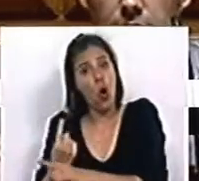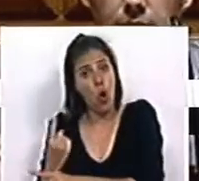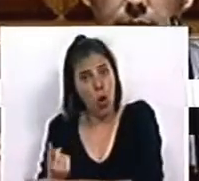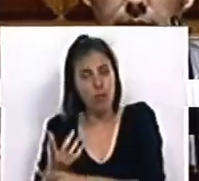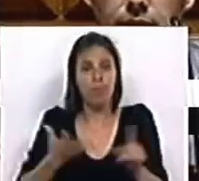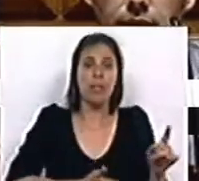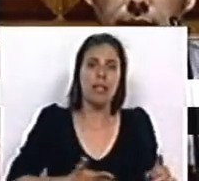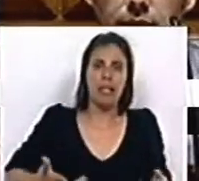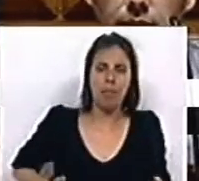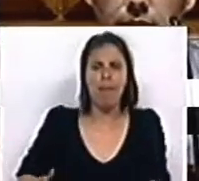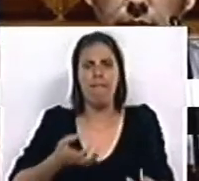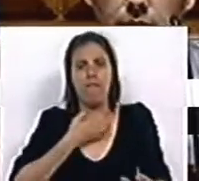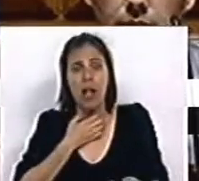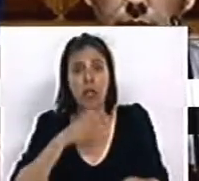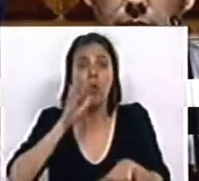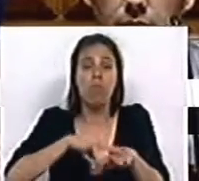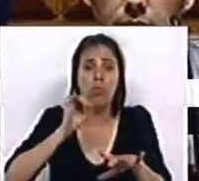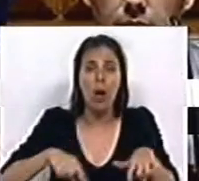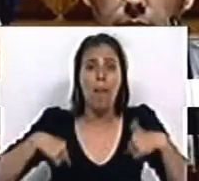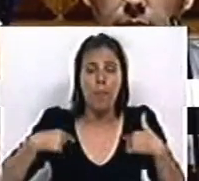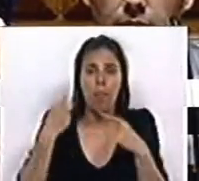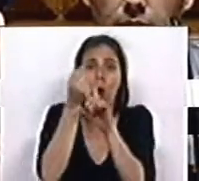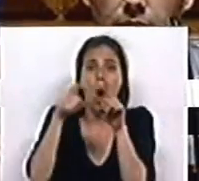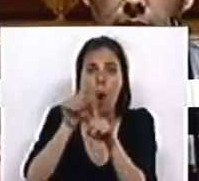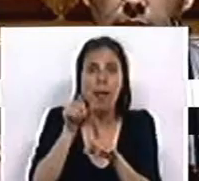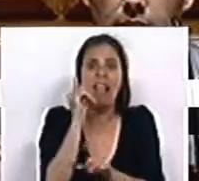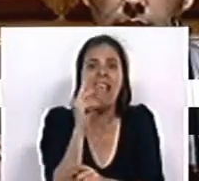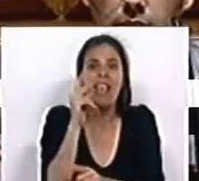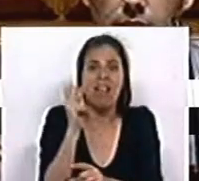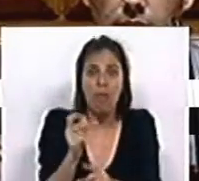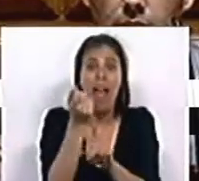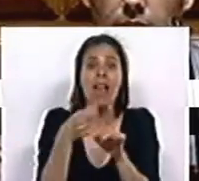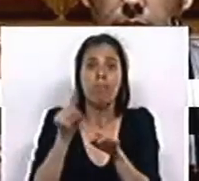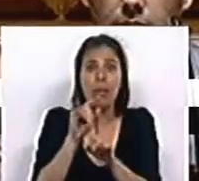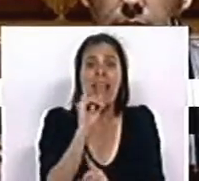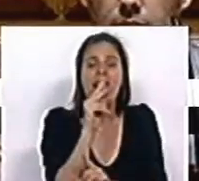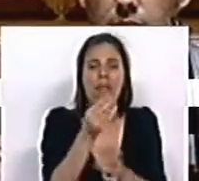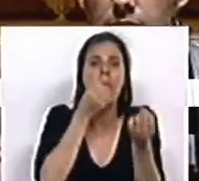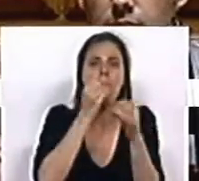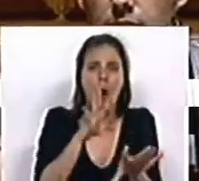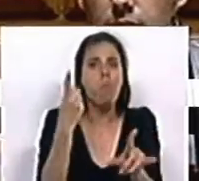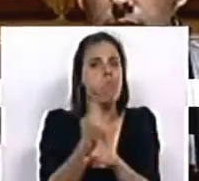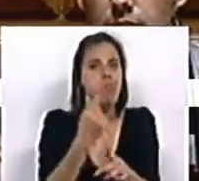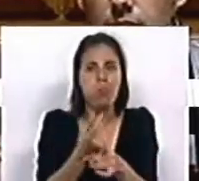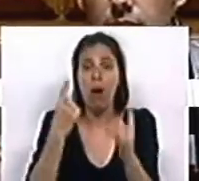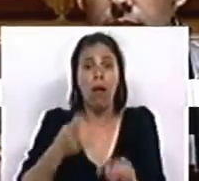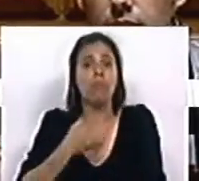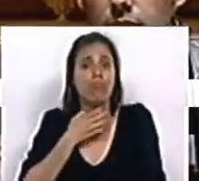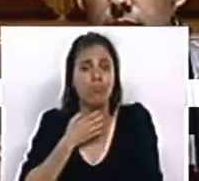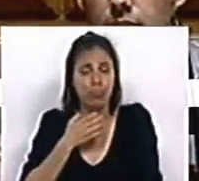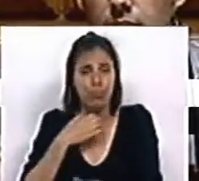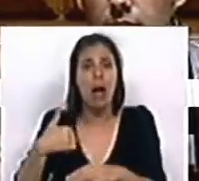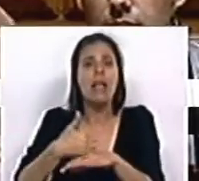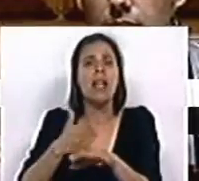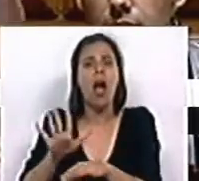coisas, do desemprego e das falências causadas pelo próprio aumento do IVA. O próprio aumento do IVA causa a perda de poder de compra, que causa as falências no